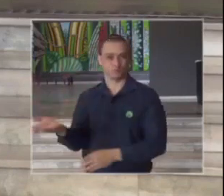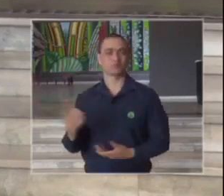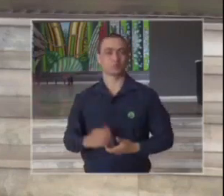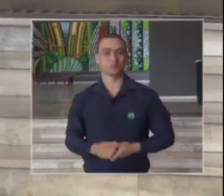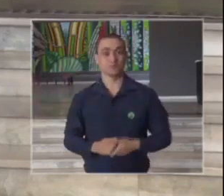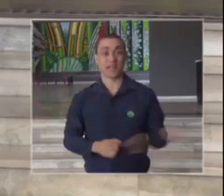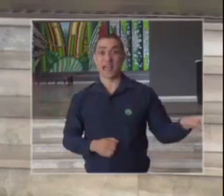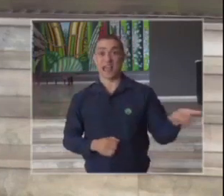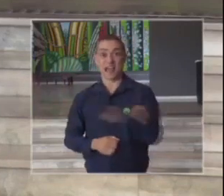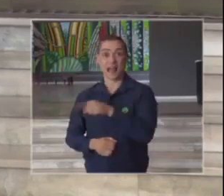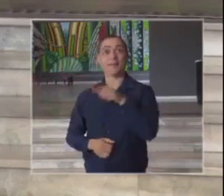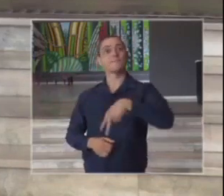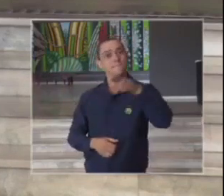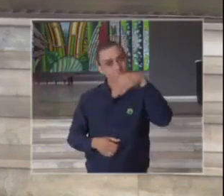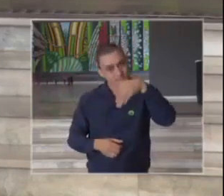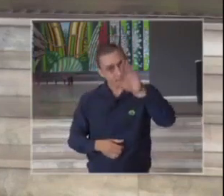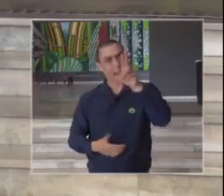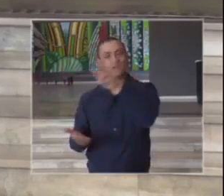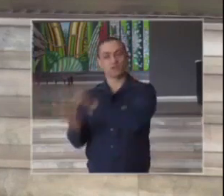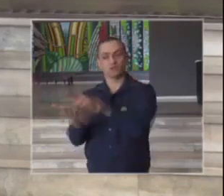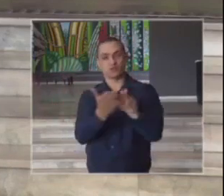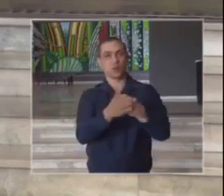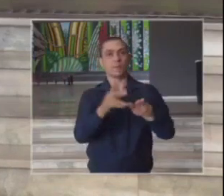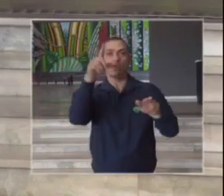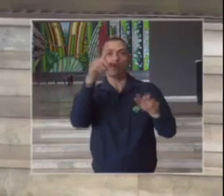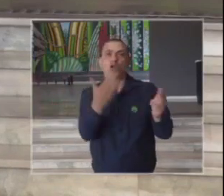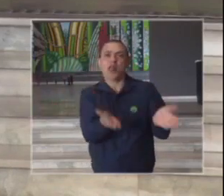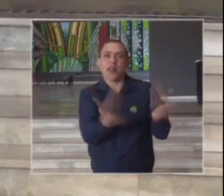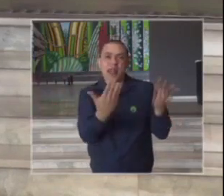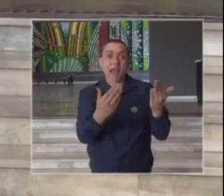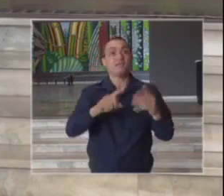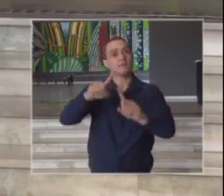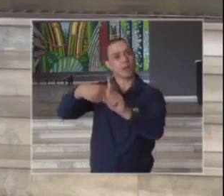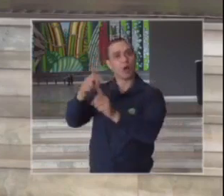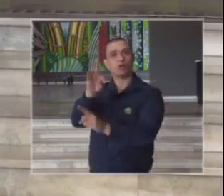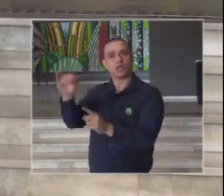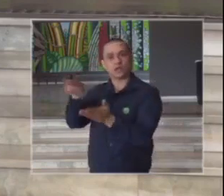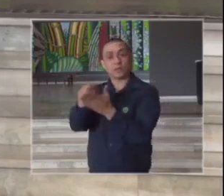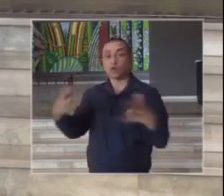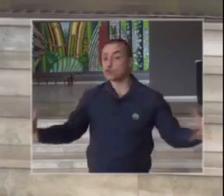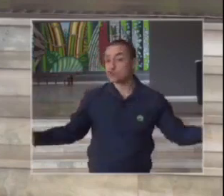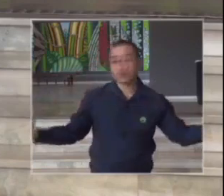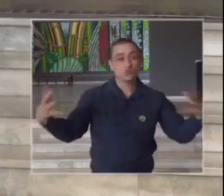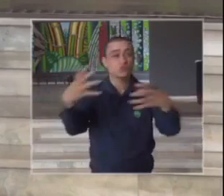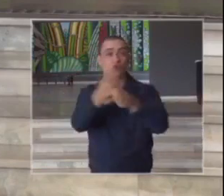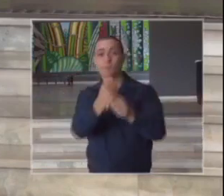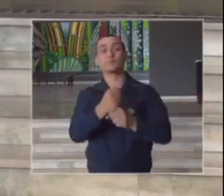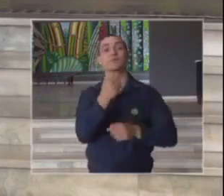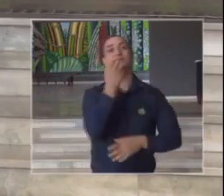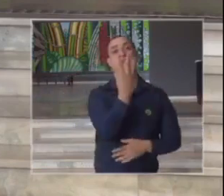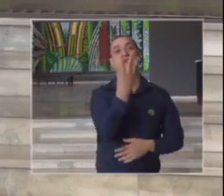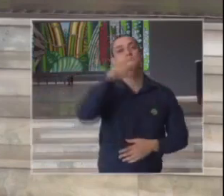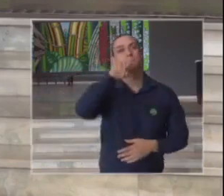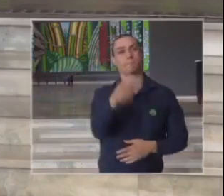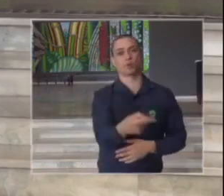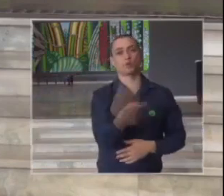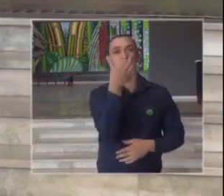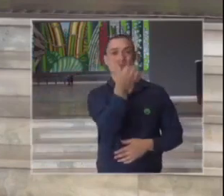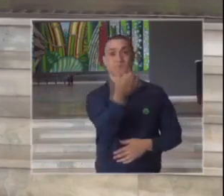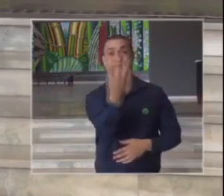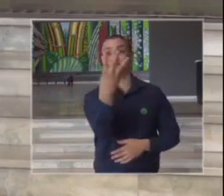também mais leitos de informagem somando ao todo 3.630